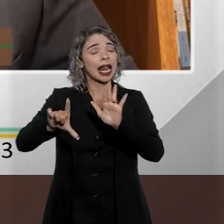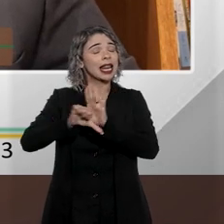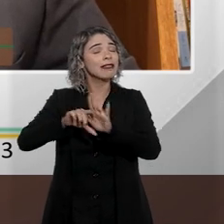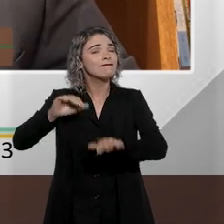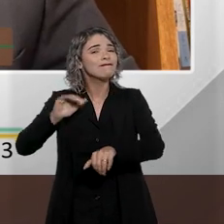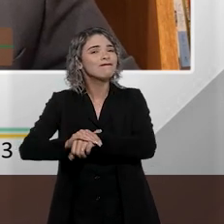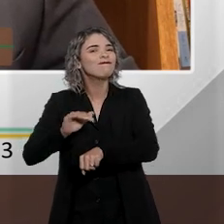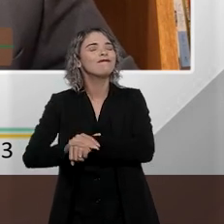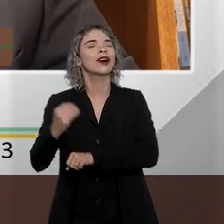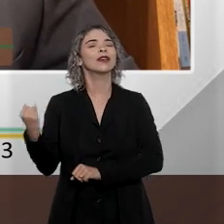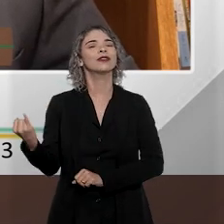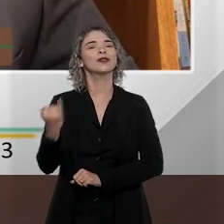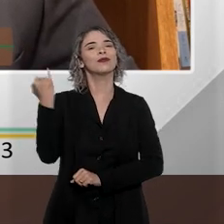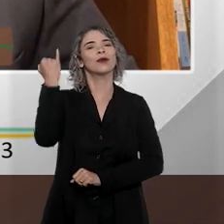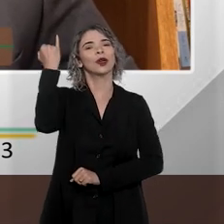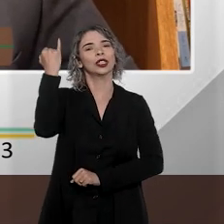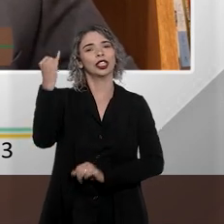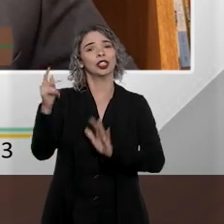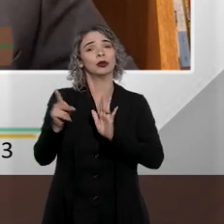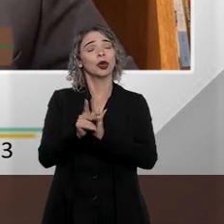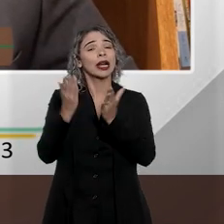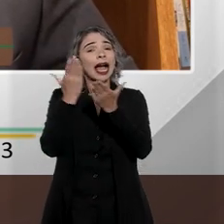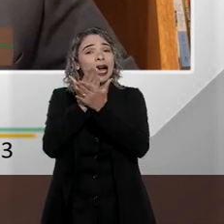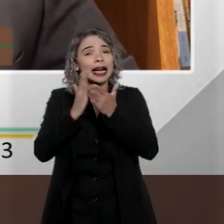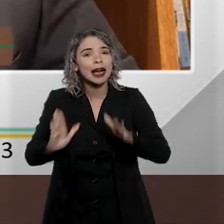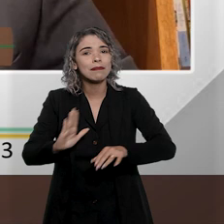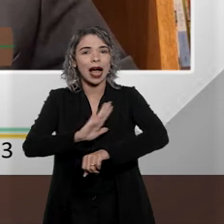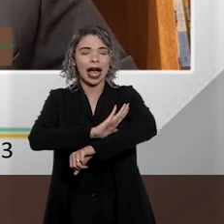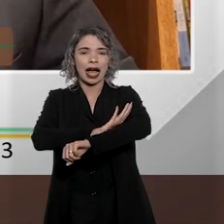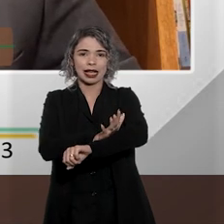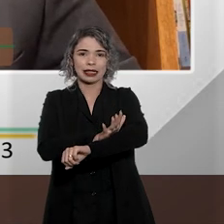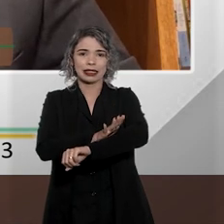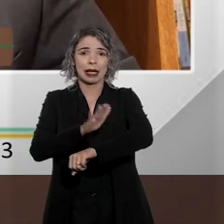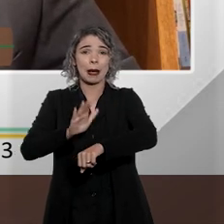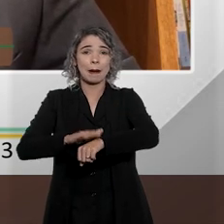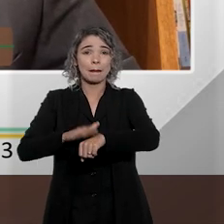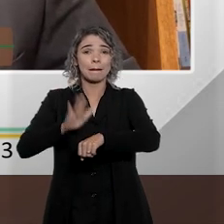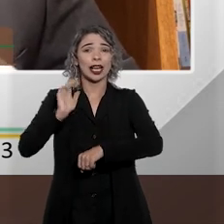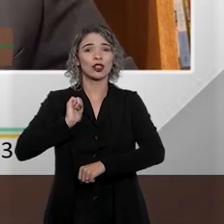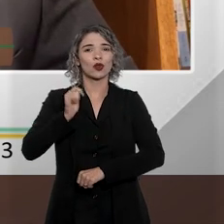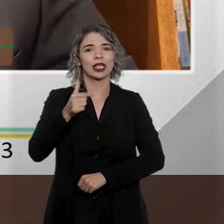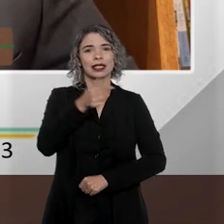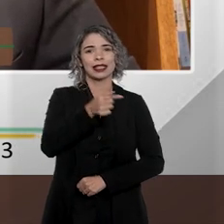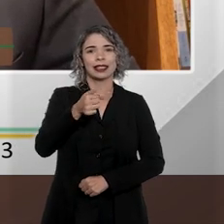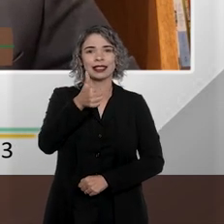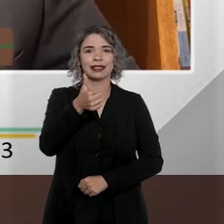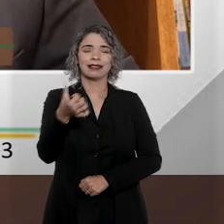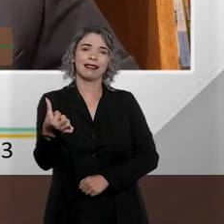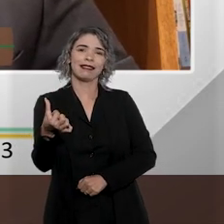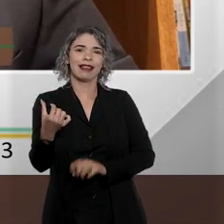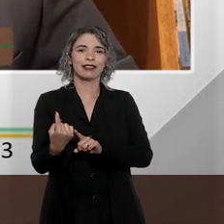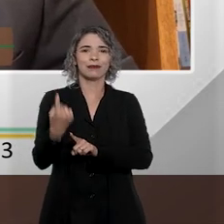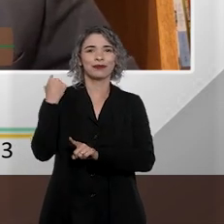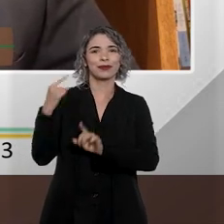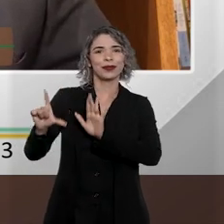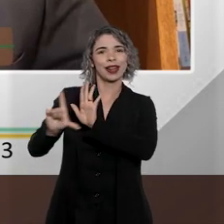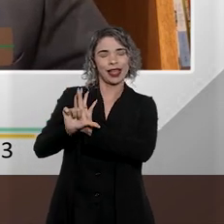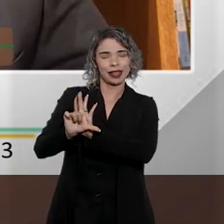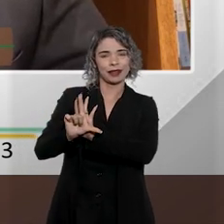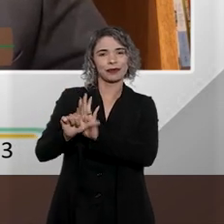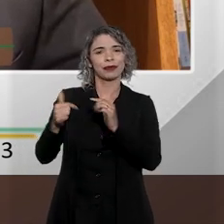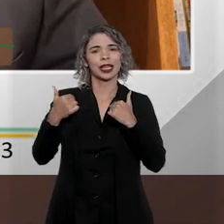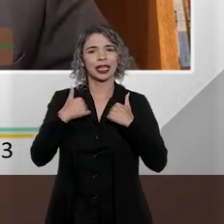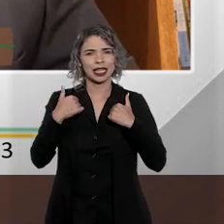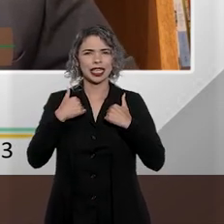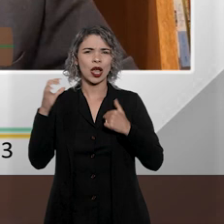importante na questão relacional do combate ao racismo, mais até do que a 7716, quando ela nasceu. E eu vou, de forma